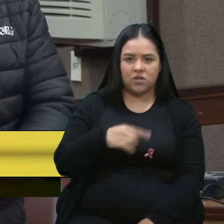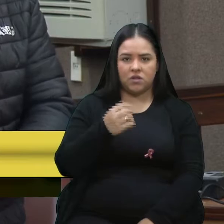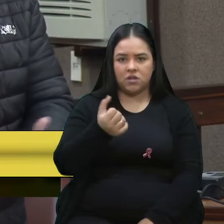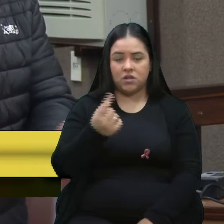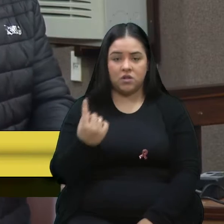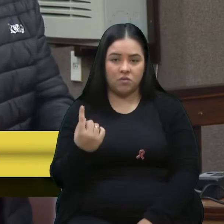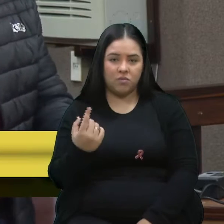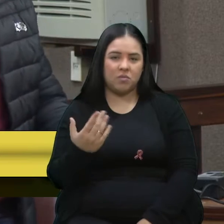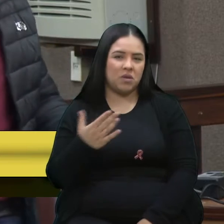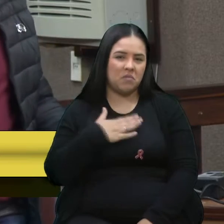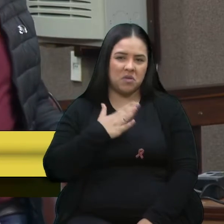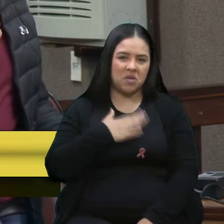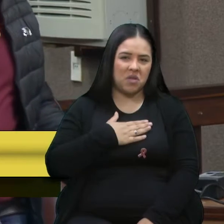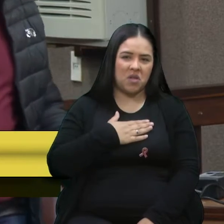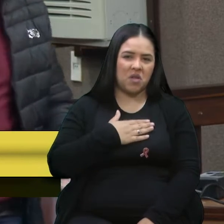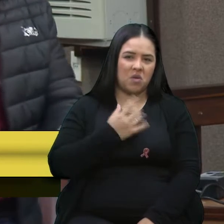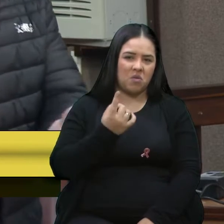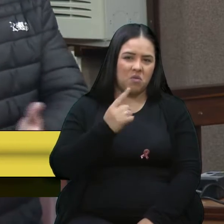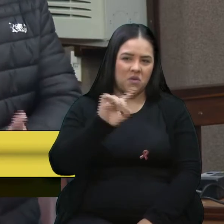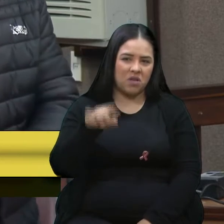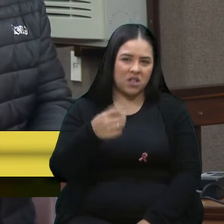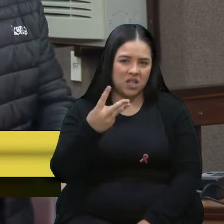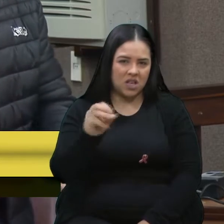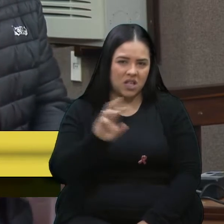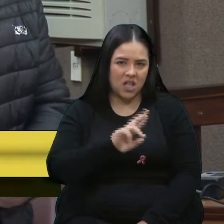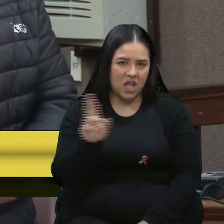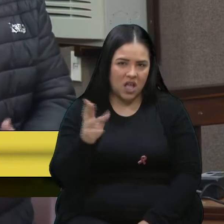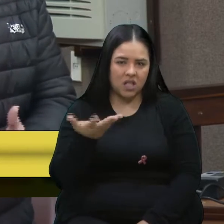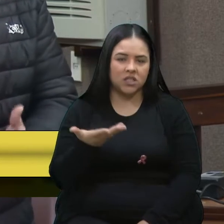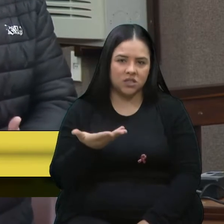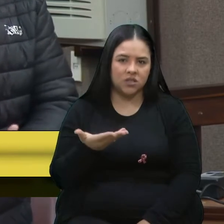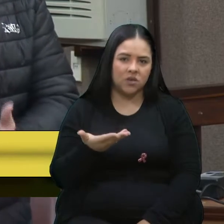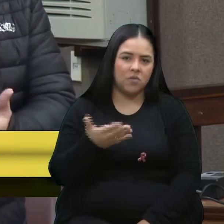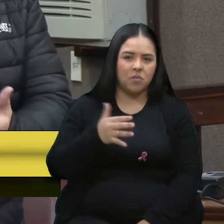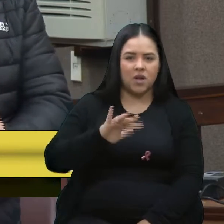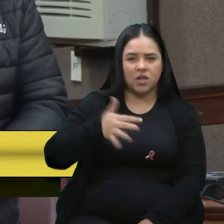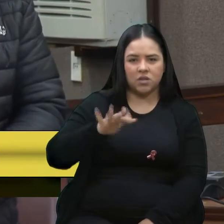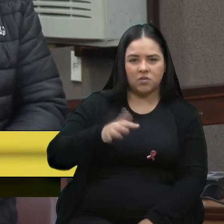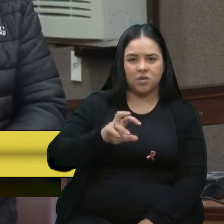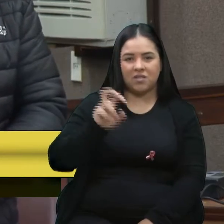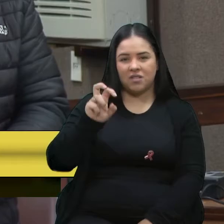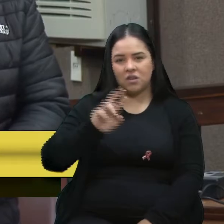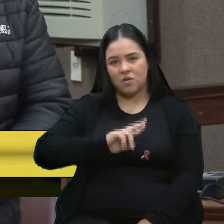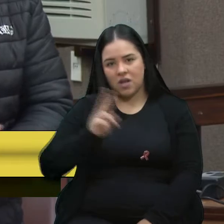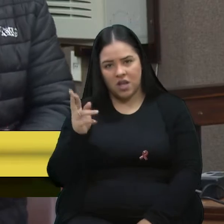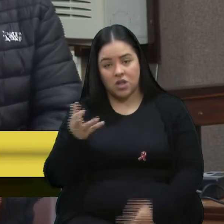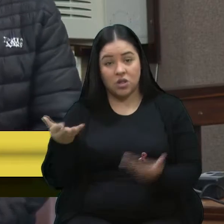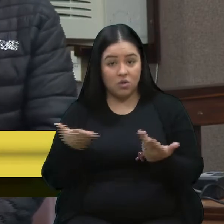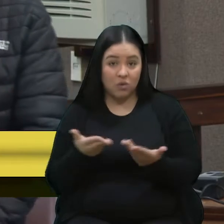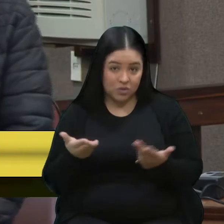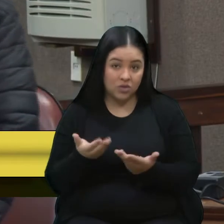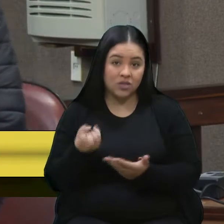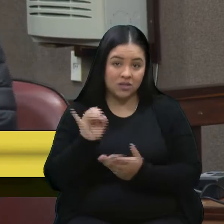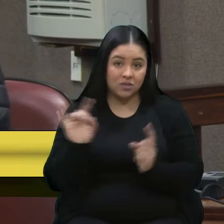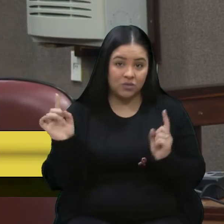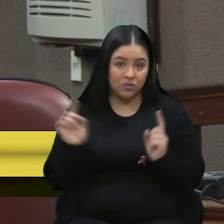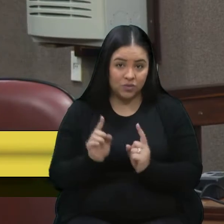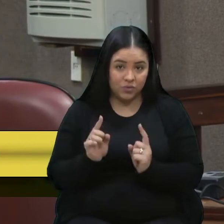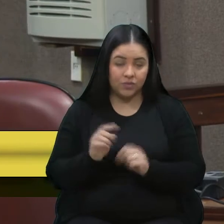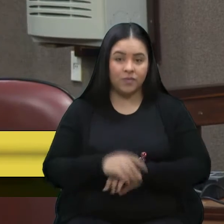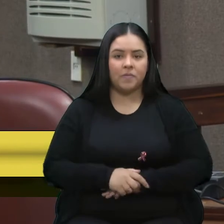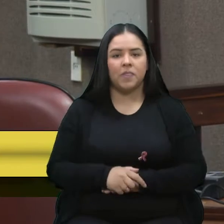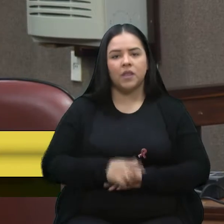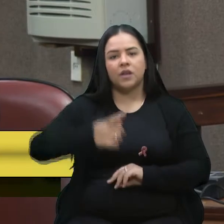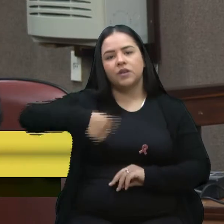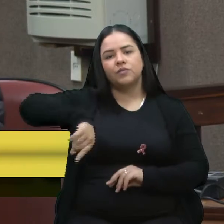Isso, para mim, dá quase R 1,30. Hoje, a gasolina estaria em torno de R$ Então, a gente sabe que o